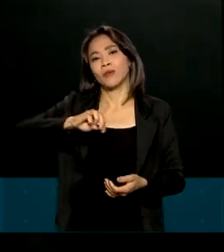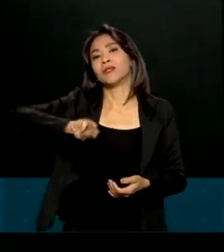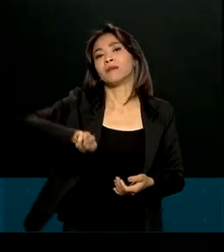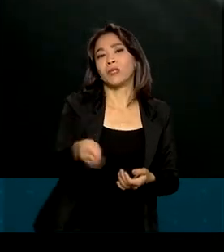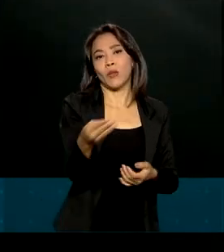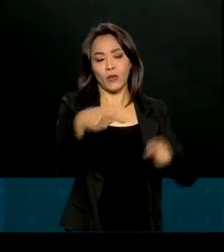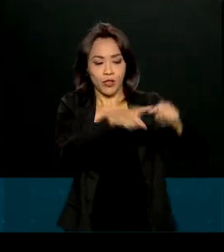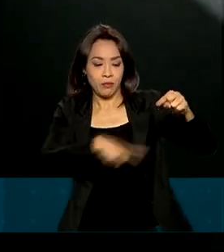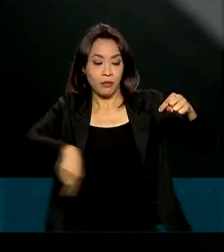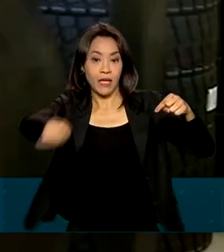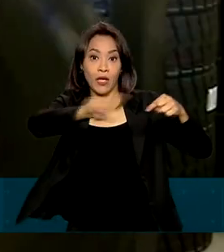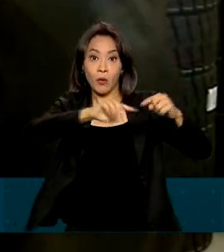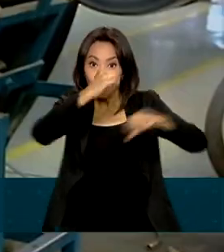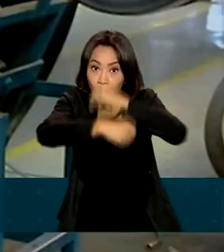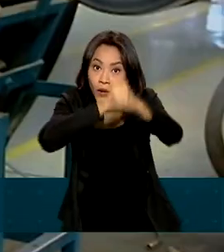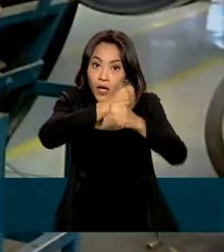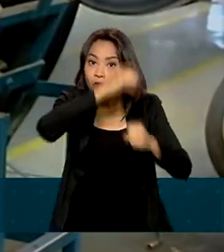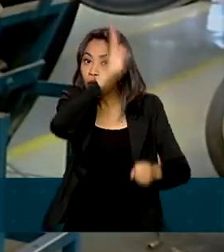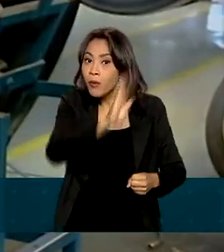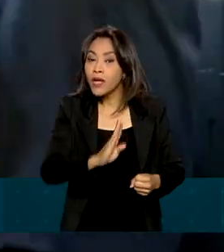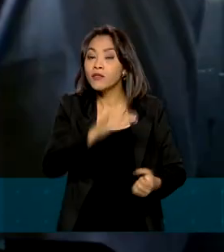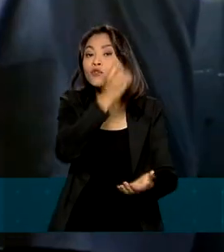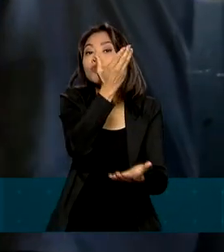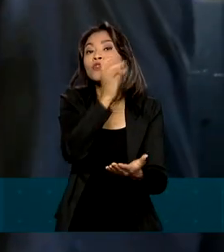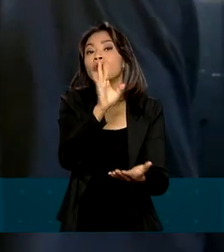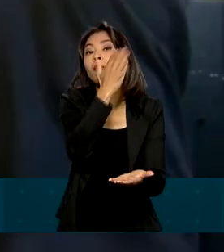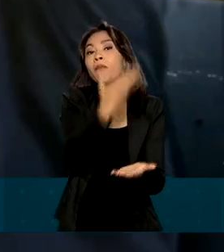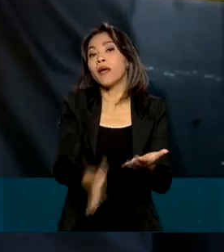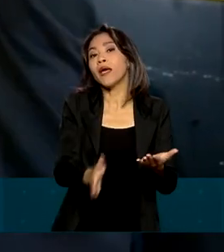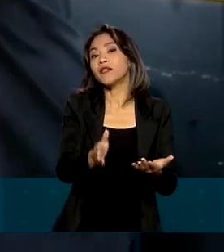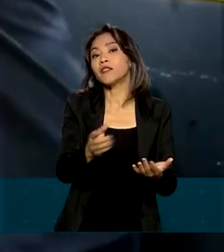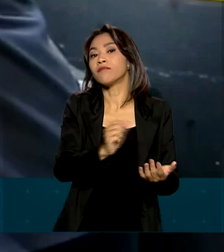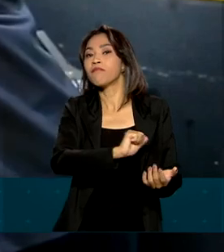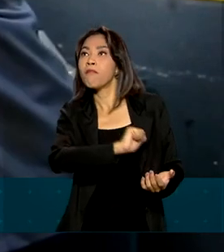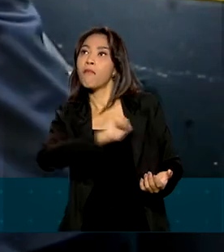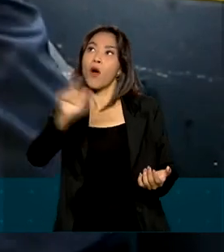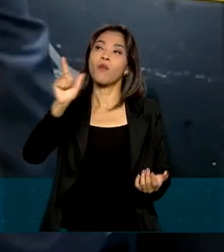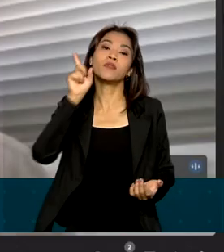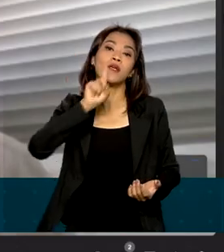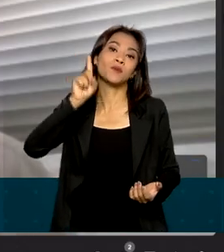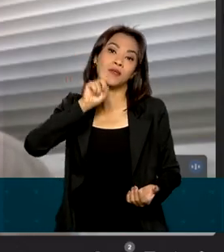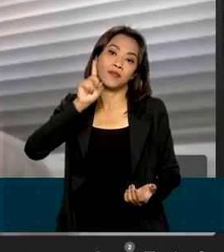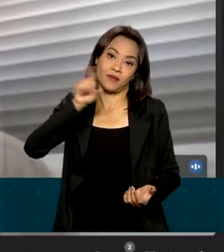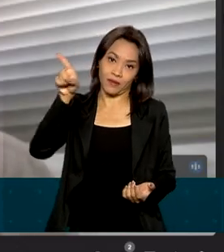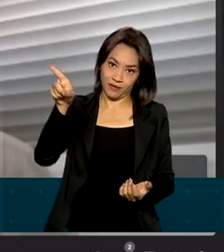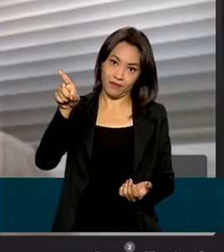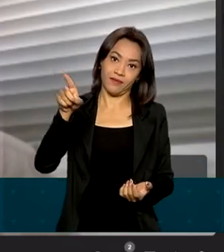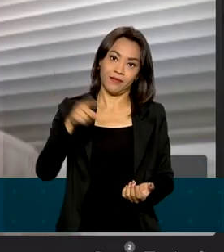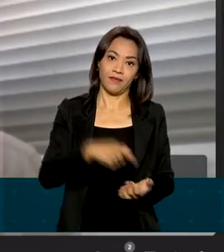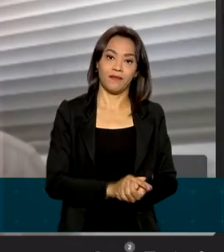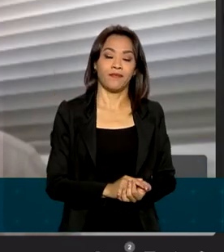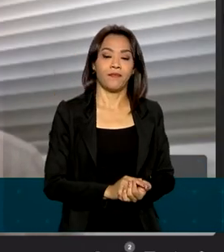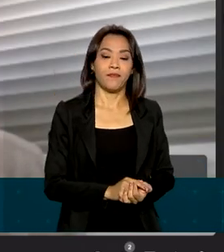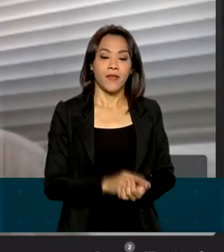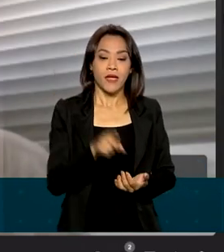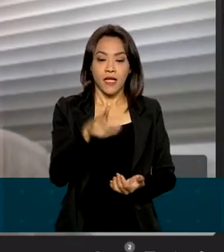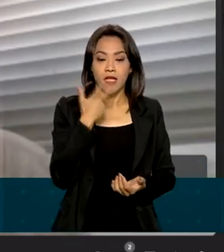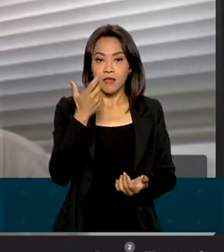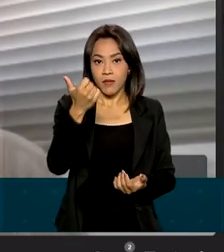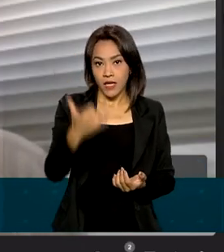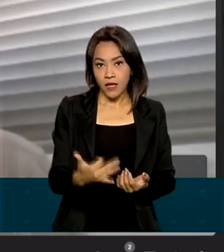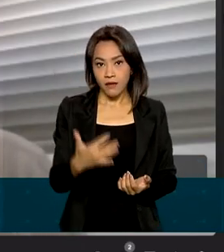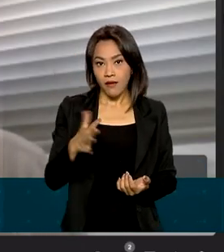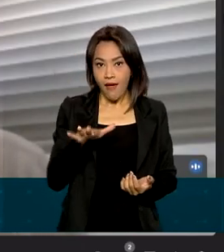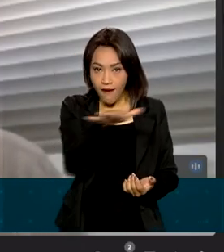pneus por ano. O Brasil só perde para os Estados Unidos na reciclagem do produto. É um setor de